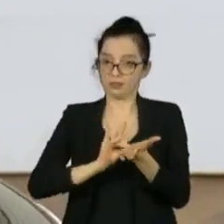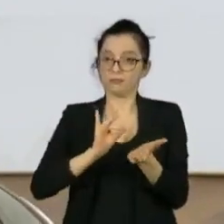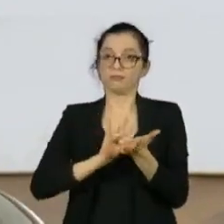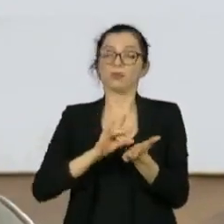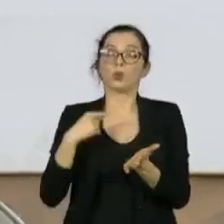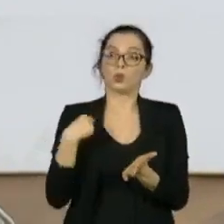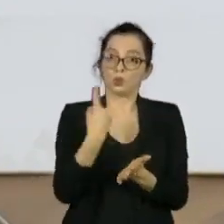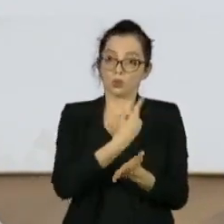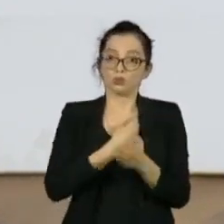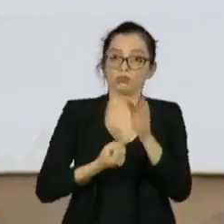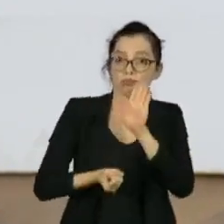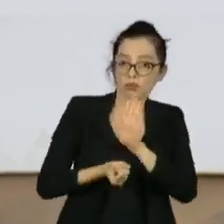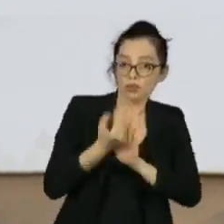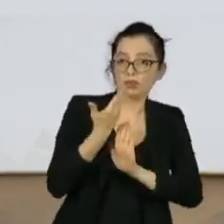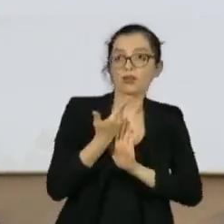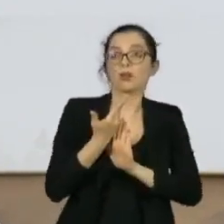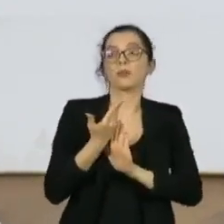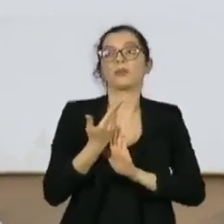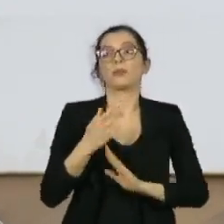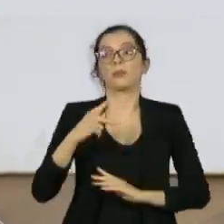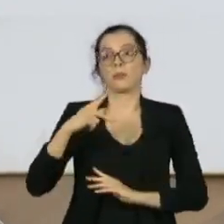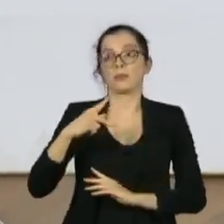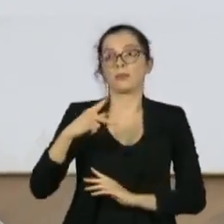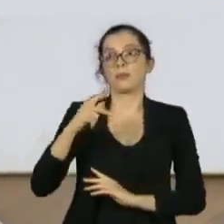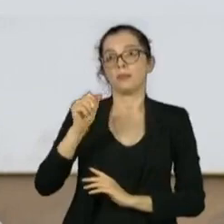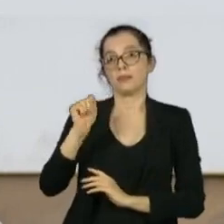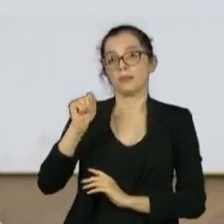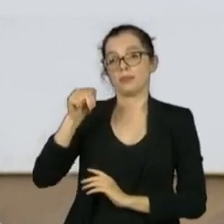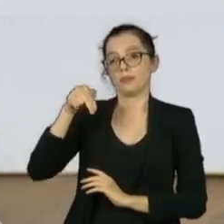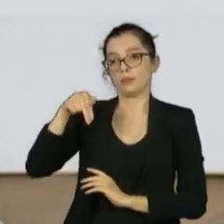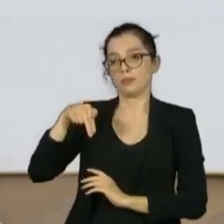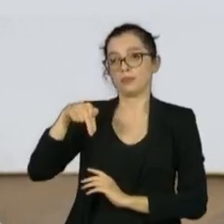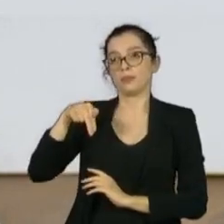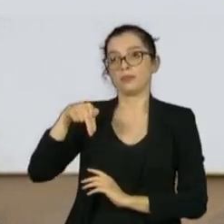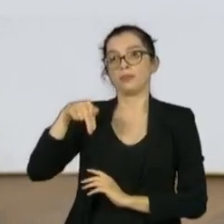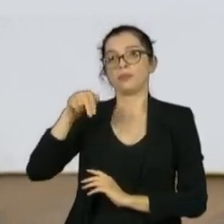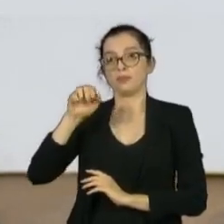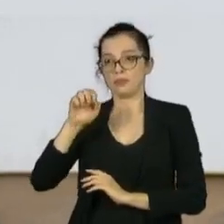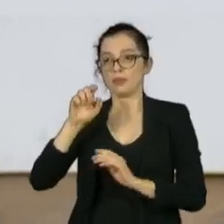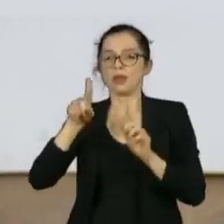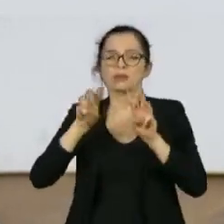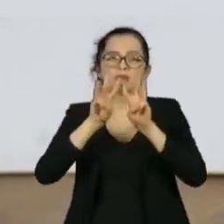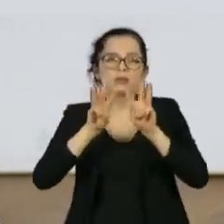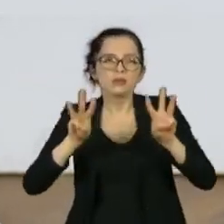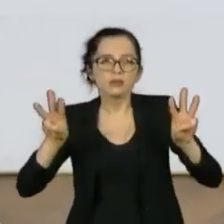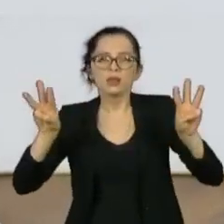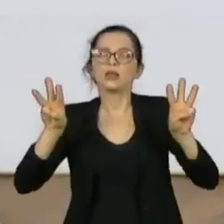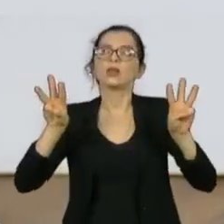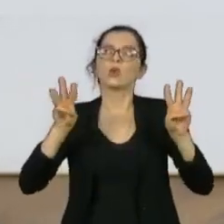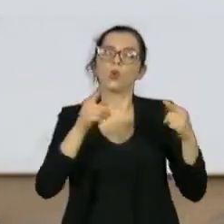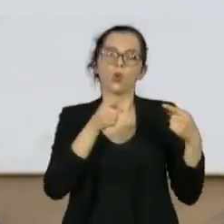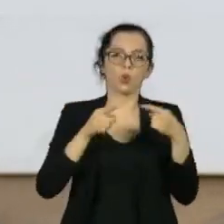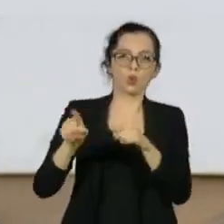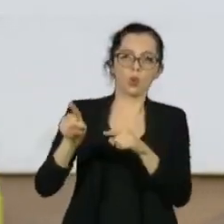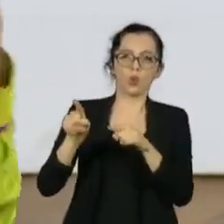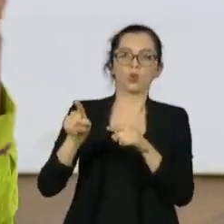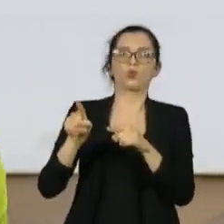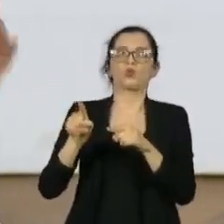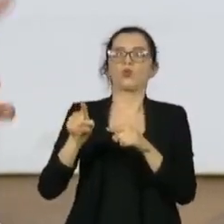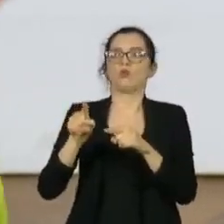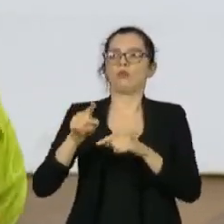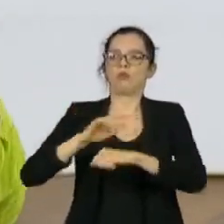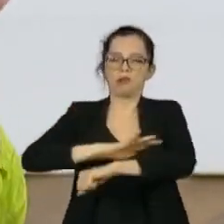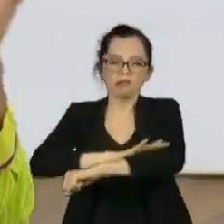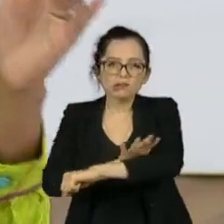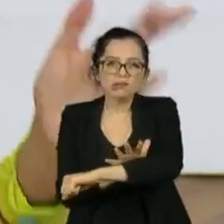a plataforma de racismo nas eleições, a gente não só trouxe dados como esse, porque uma coisa é a gente falar, ah, vamos